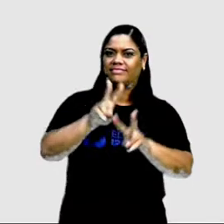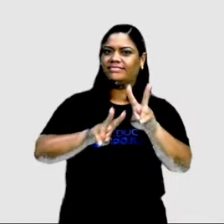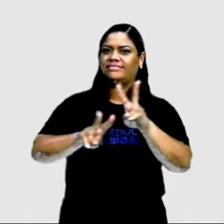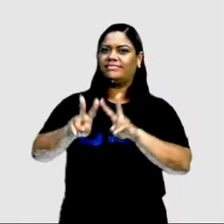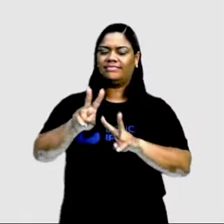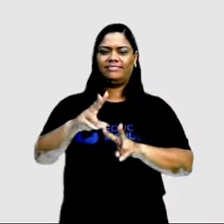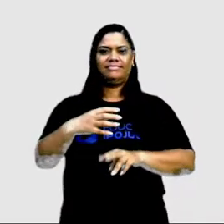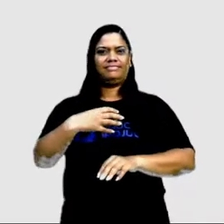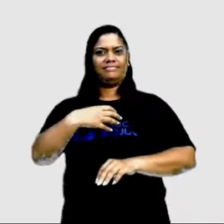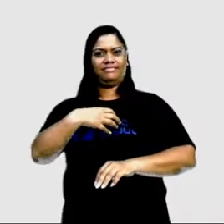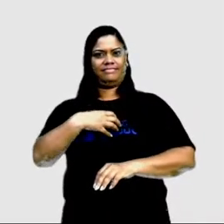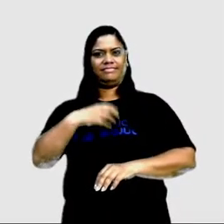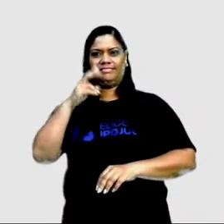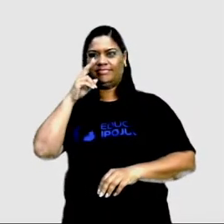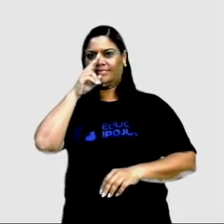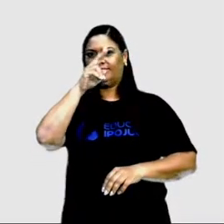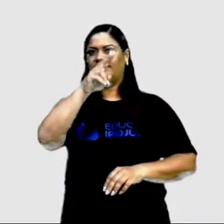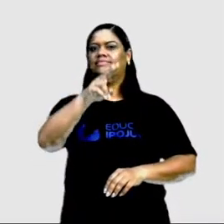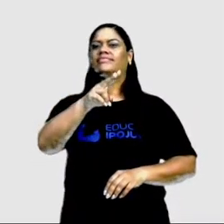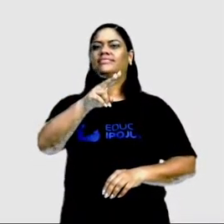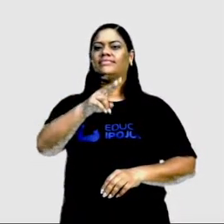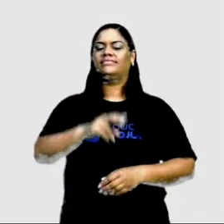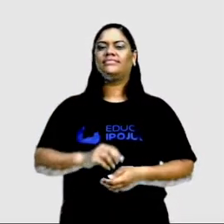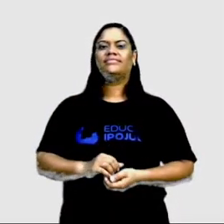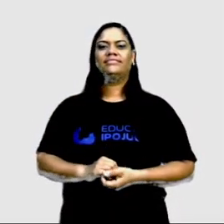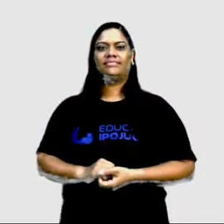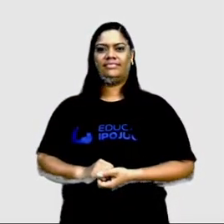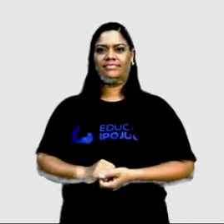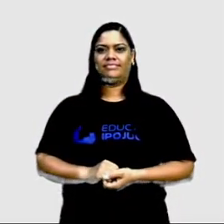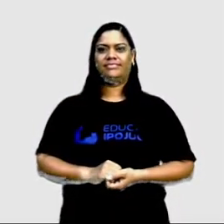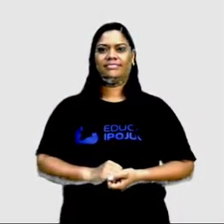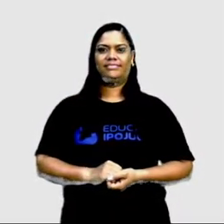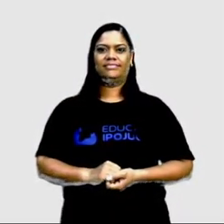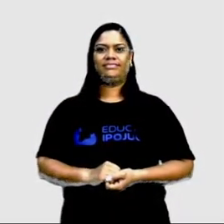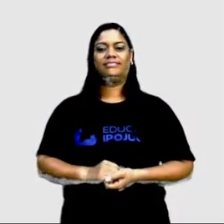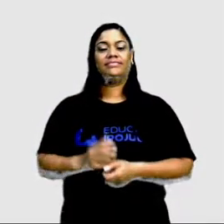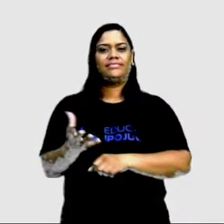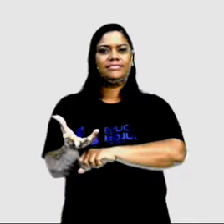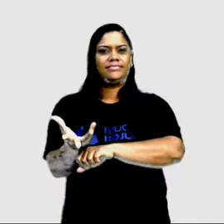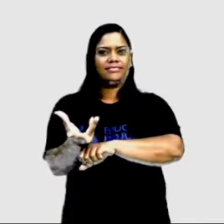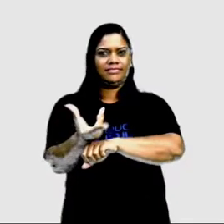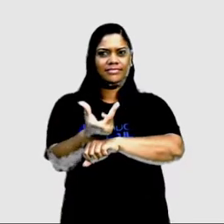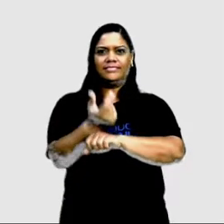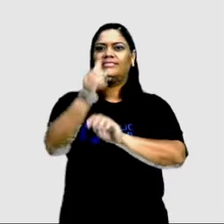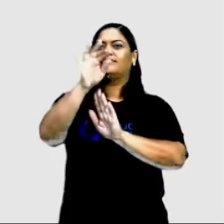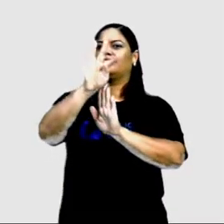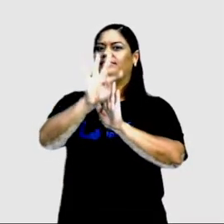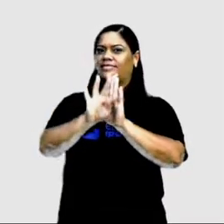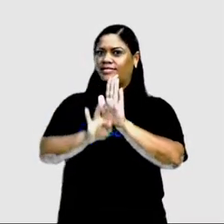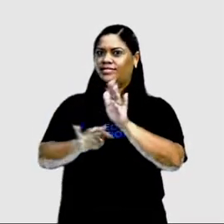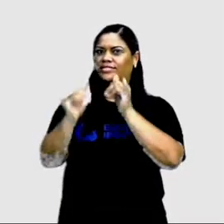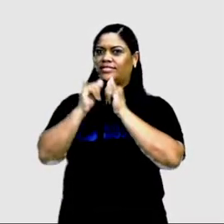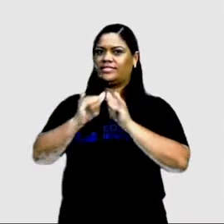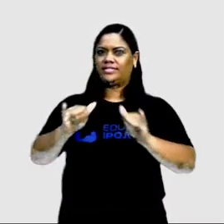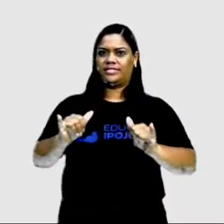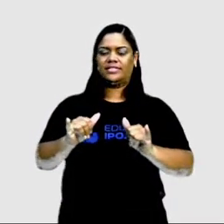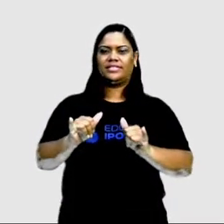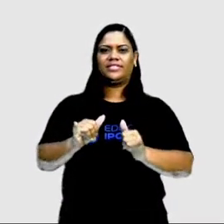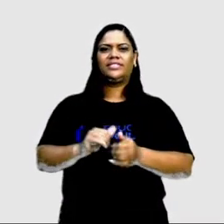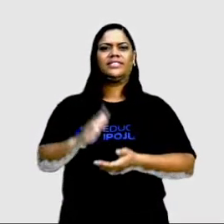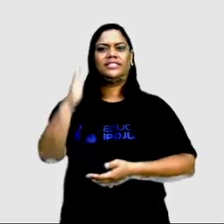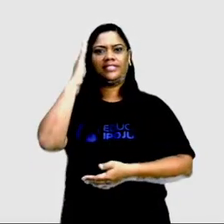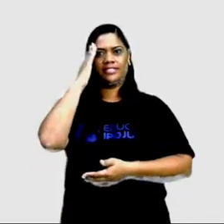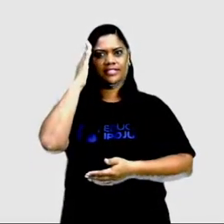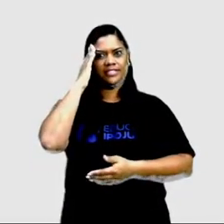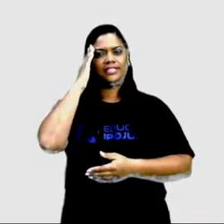efeitos de sentido que fortalecem a persuasão nos textos publicitários. E conceituar